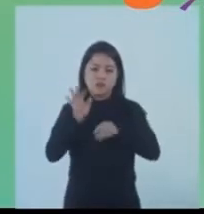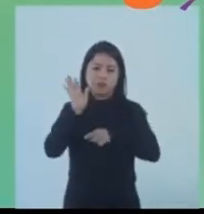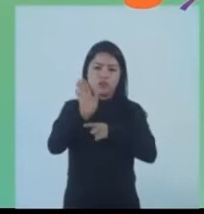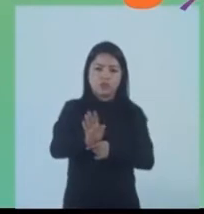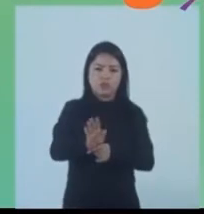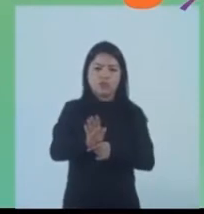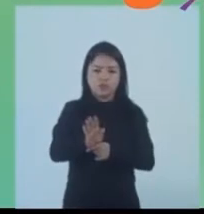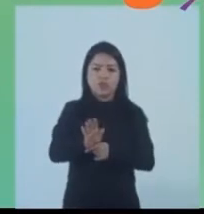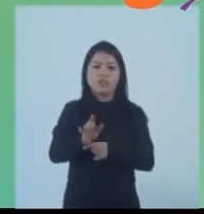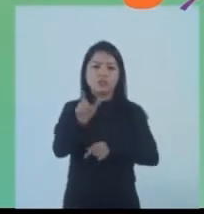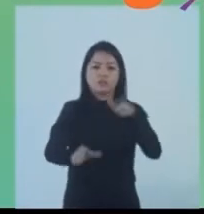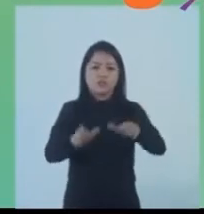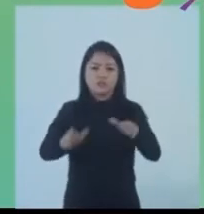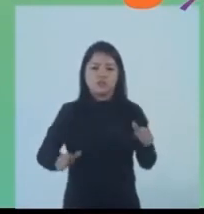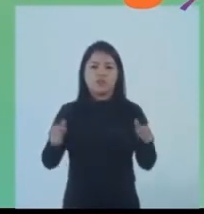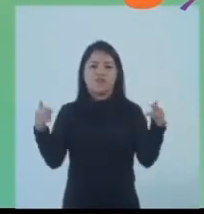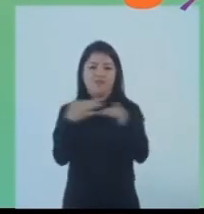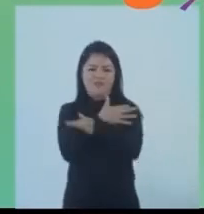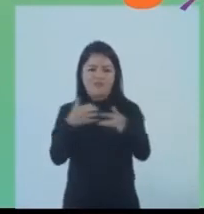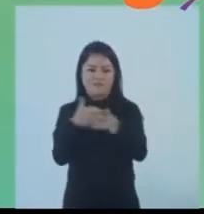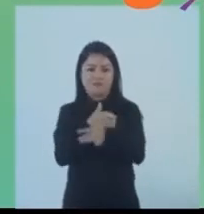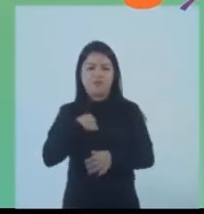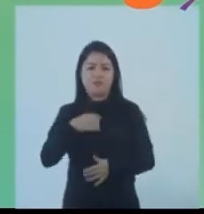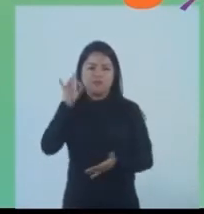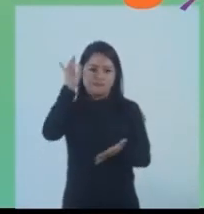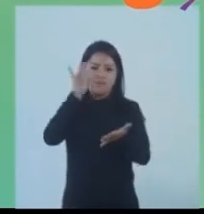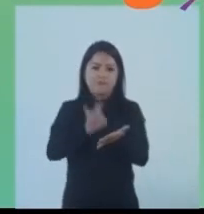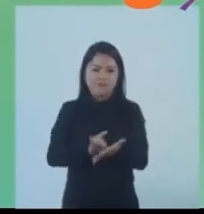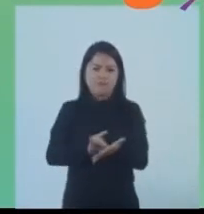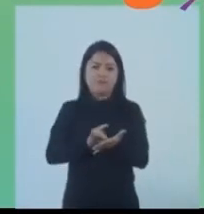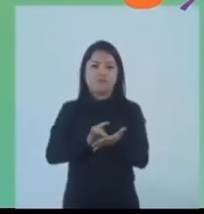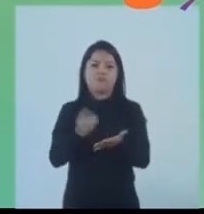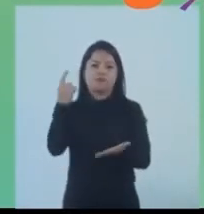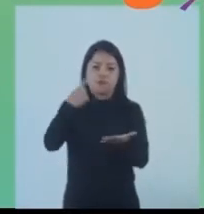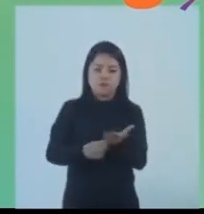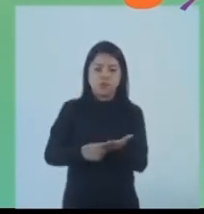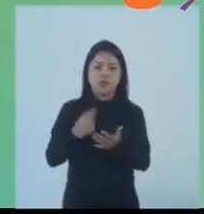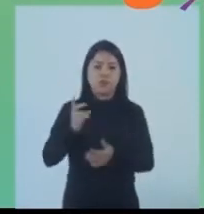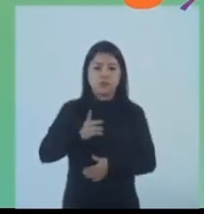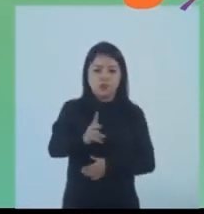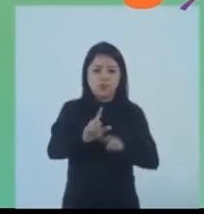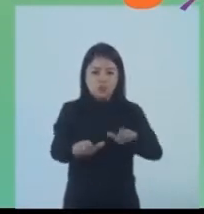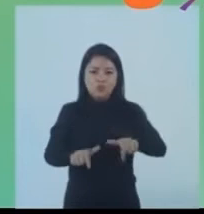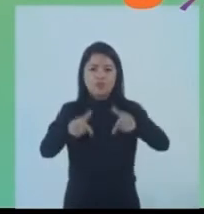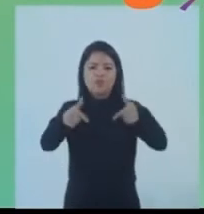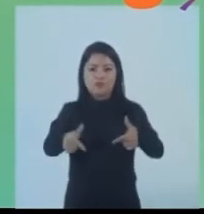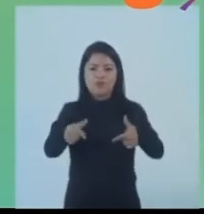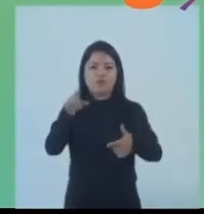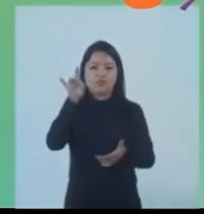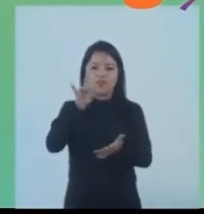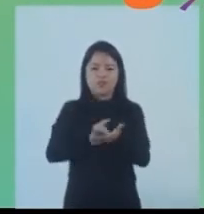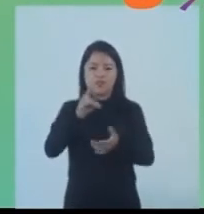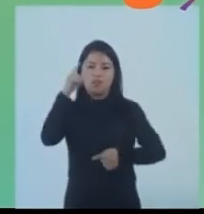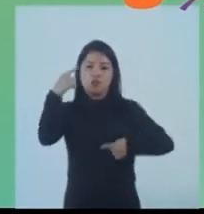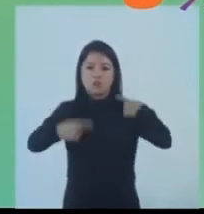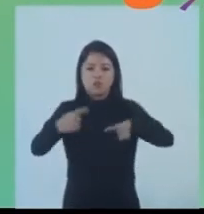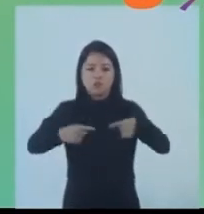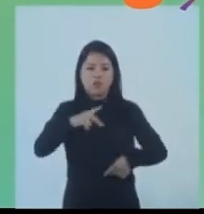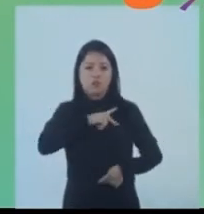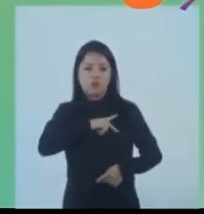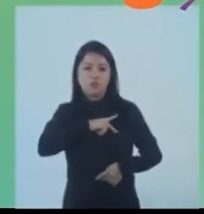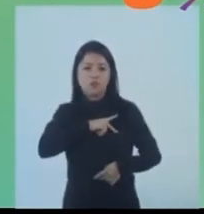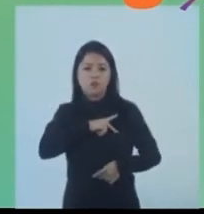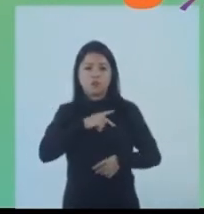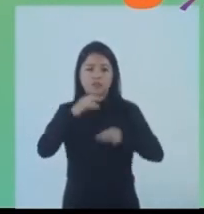benefícios para os moradores de nossa cidade. Reafirmo o meu compromisso de continuar lutando por ações afirmativas e políticas